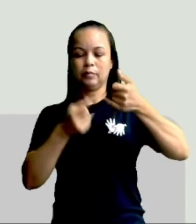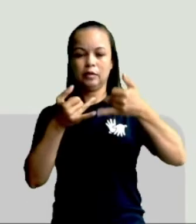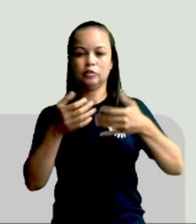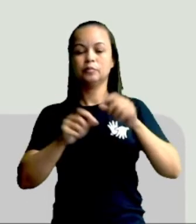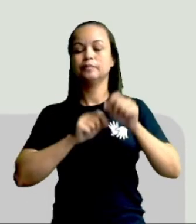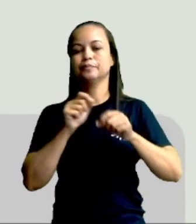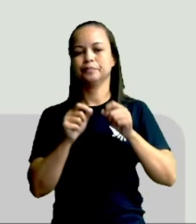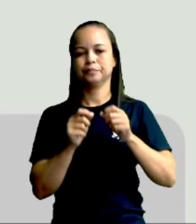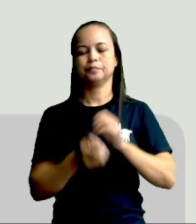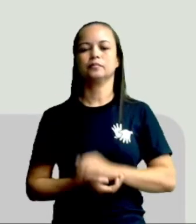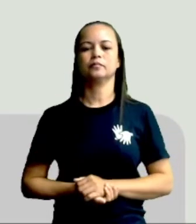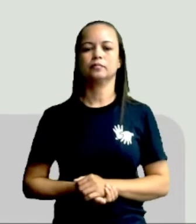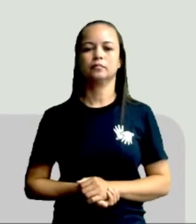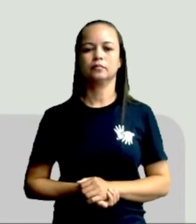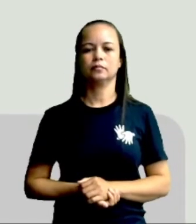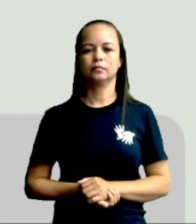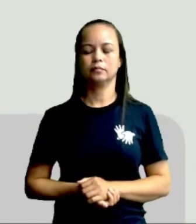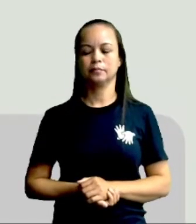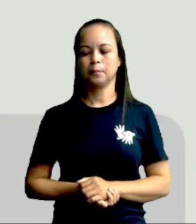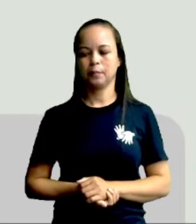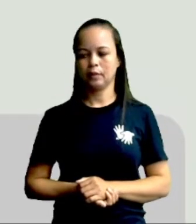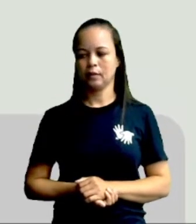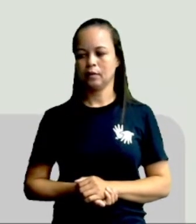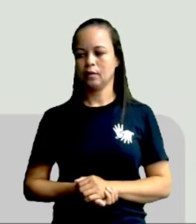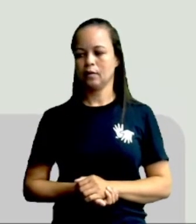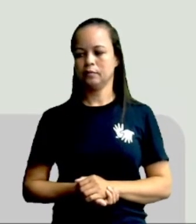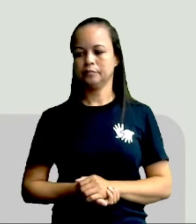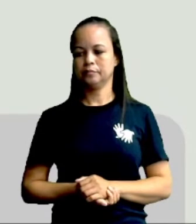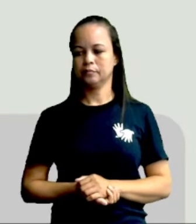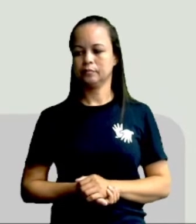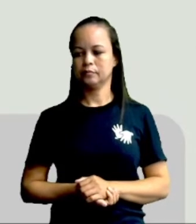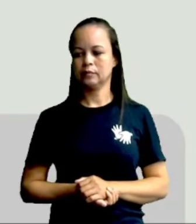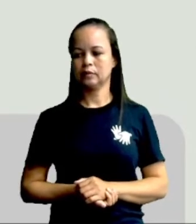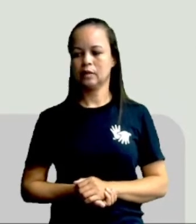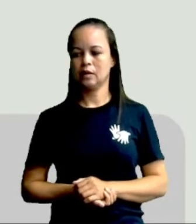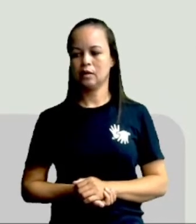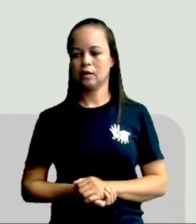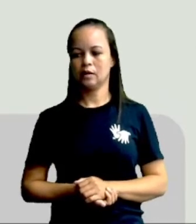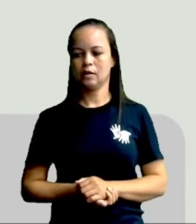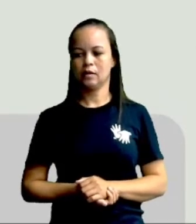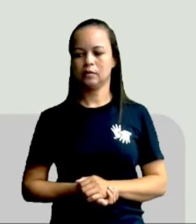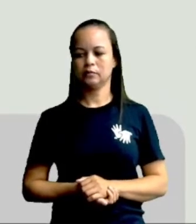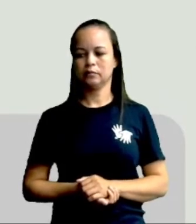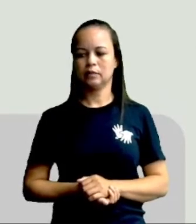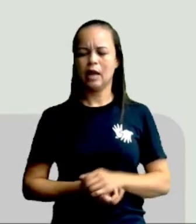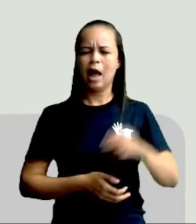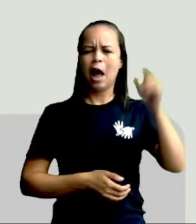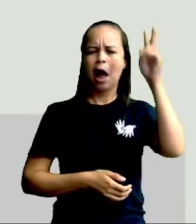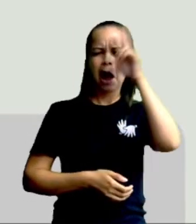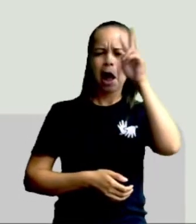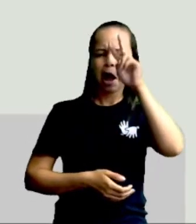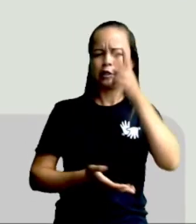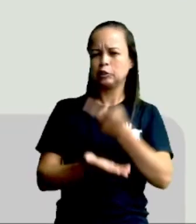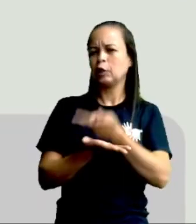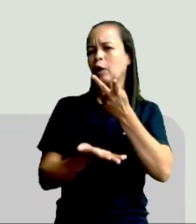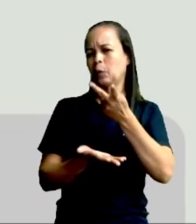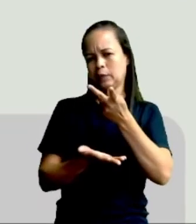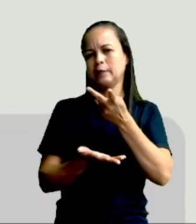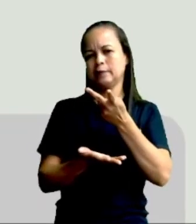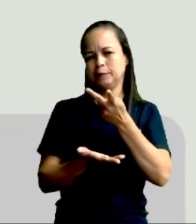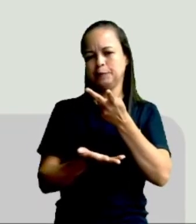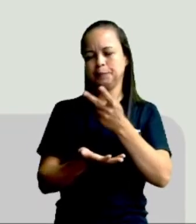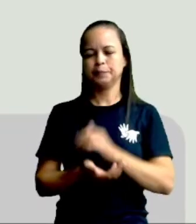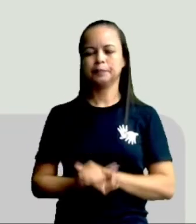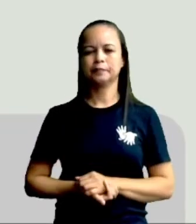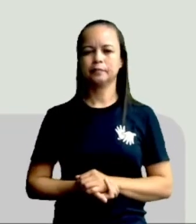pede pra você. Is it possible to conclude that a story happens? Ou seja, a história